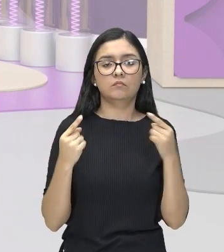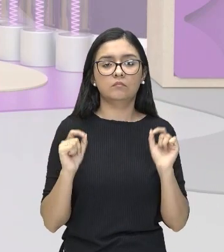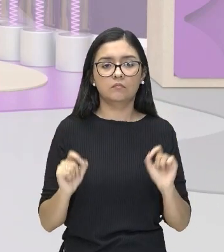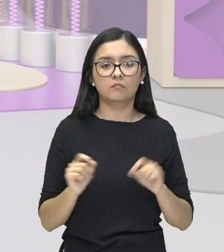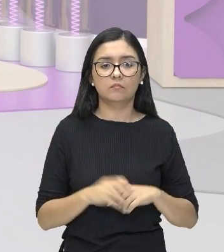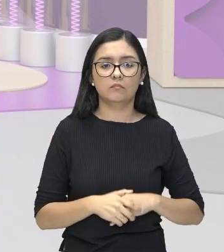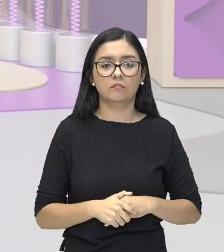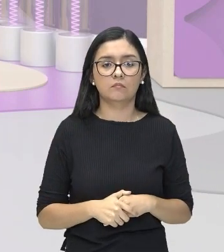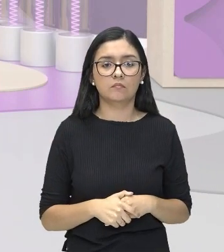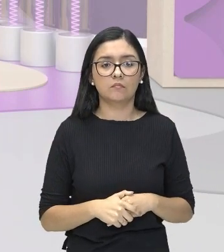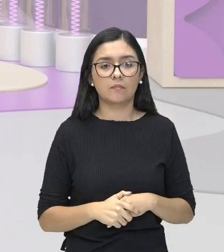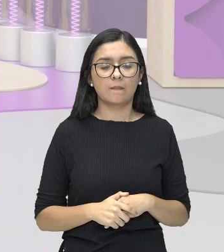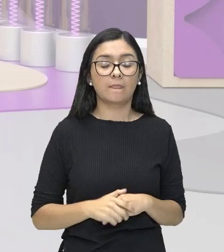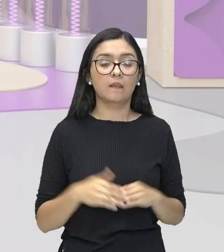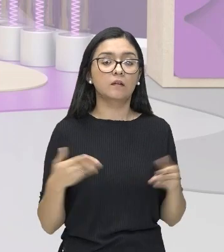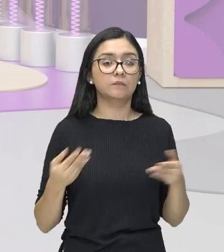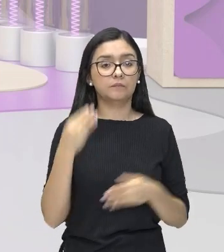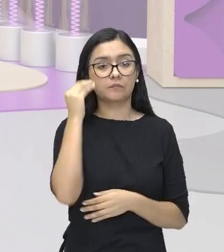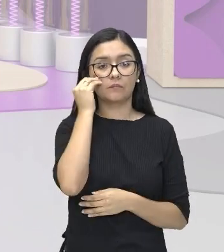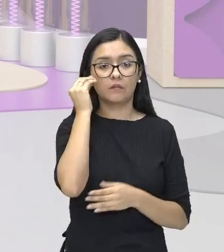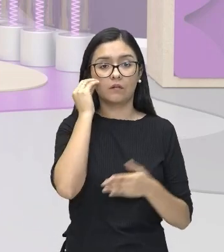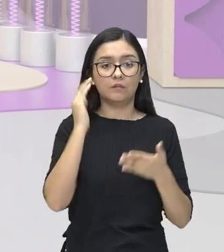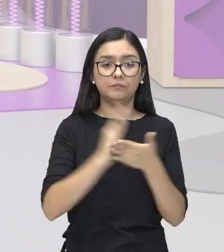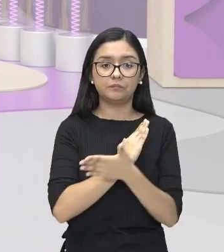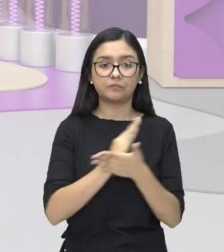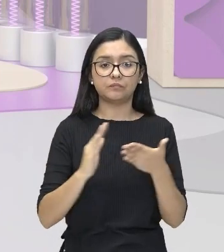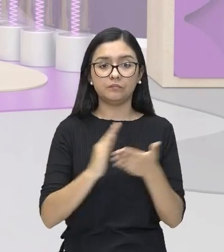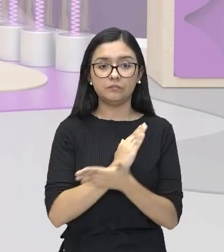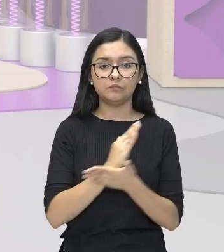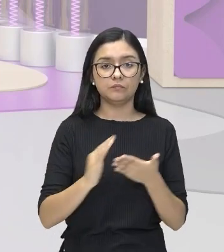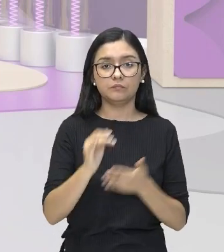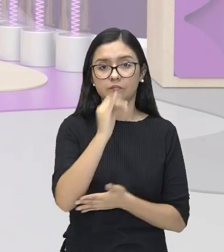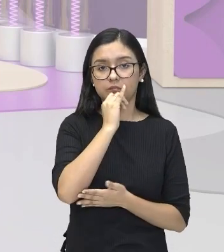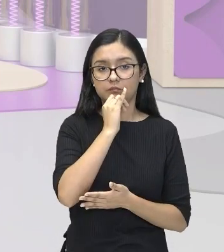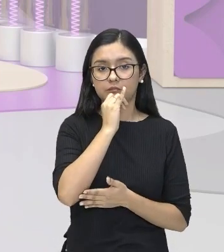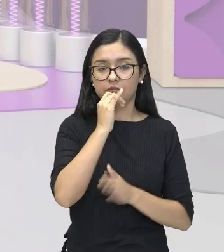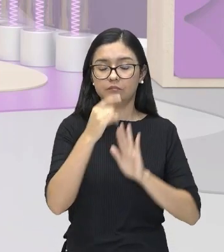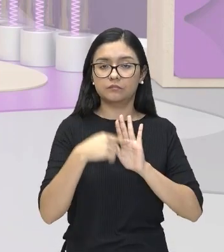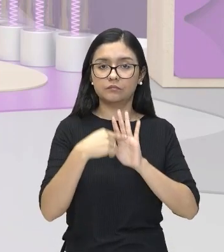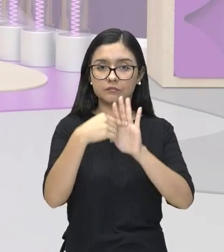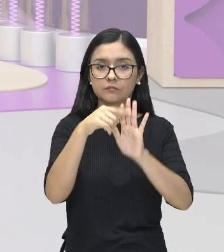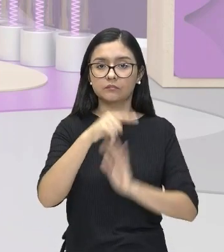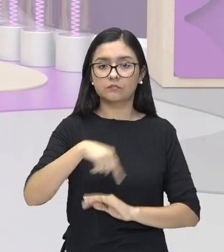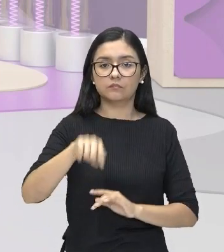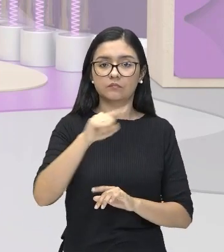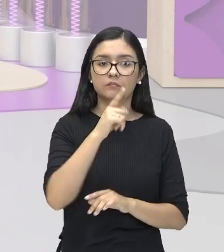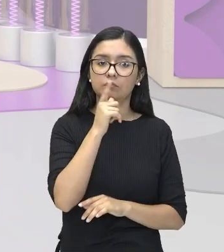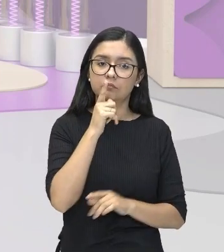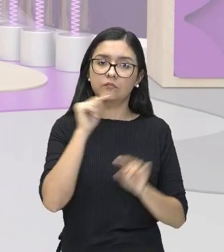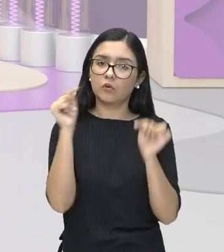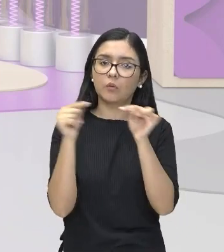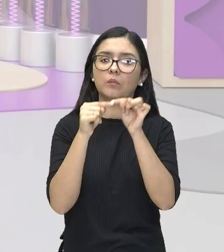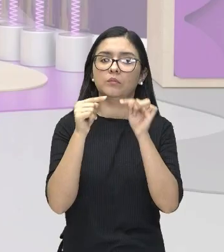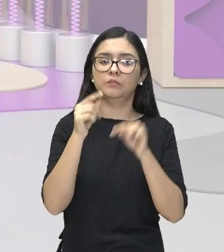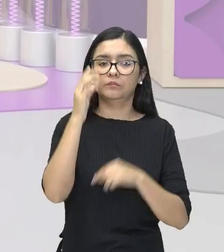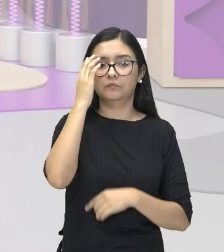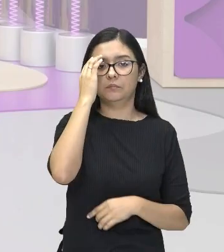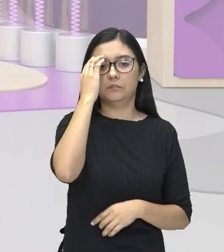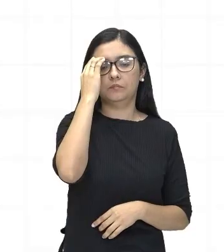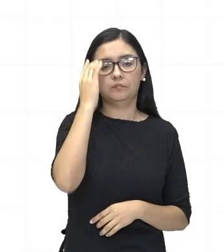Porque nós veremos agora alguns exemplos, tá? E eu trouxe um exemplo que tem tudo a ver. Vamos lá.